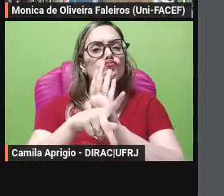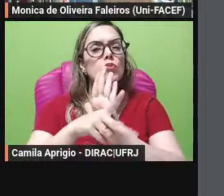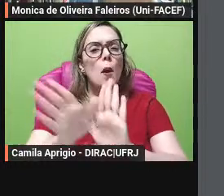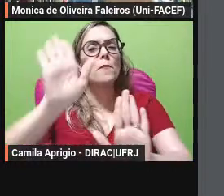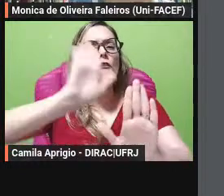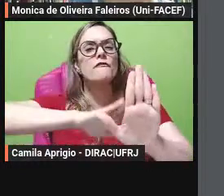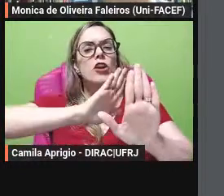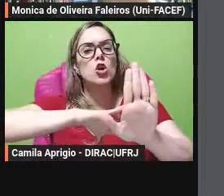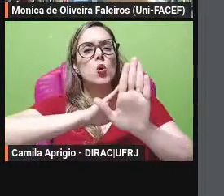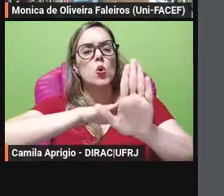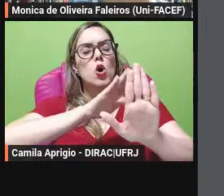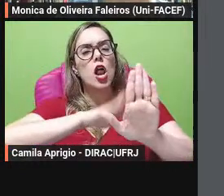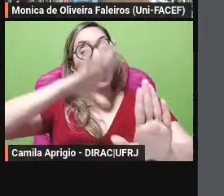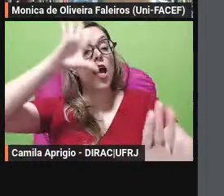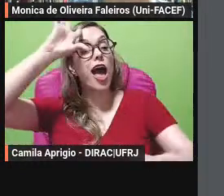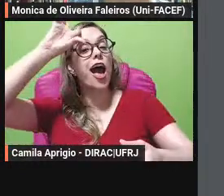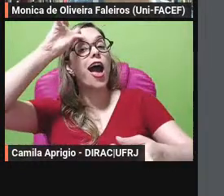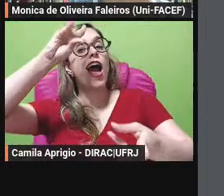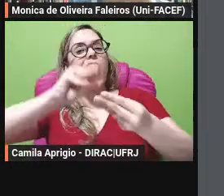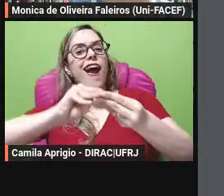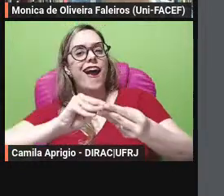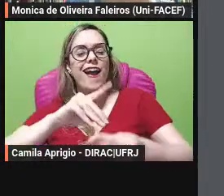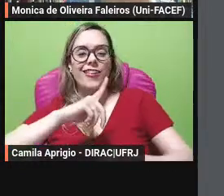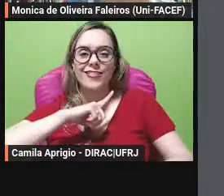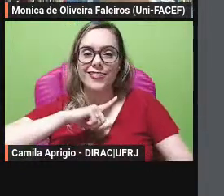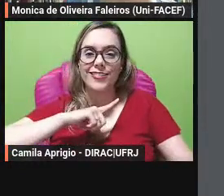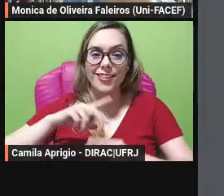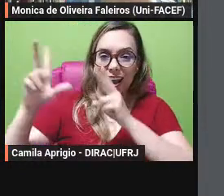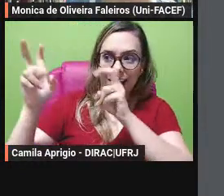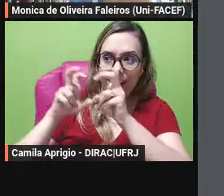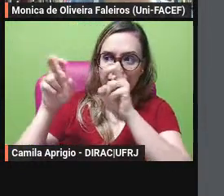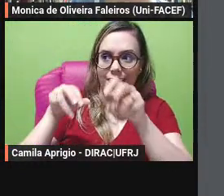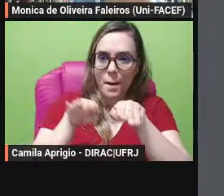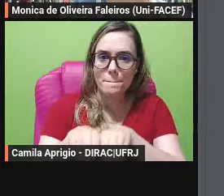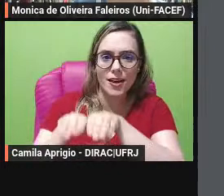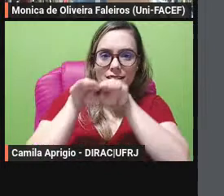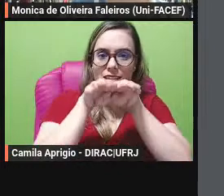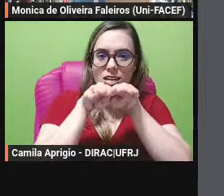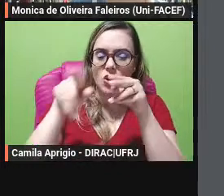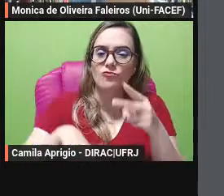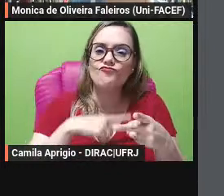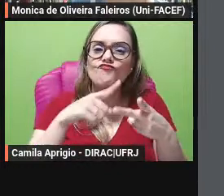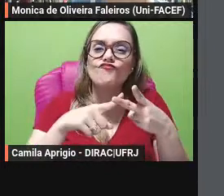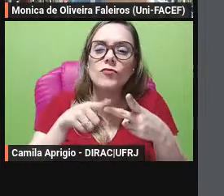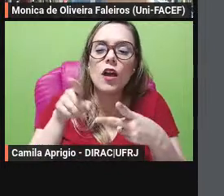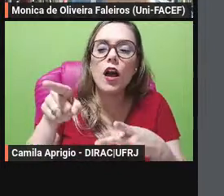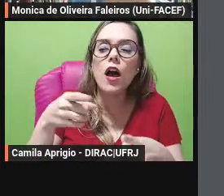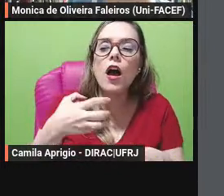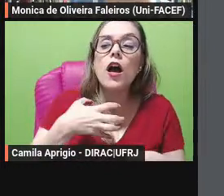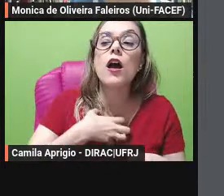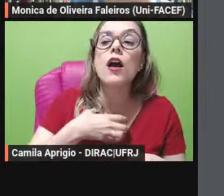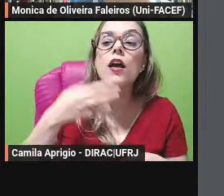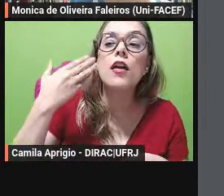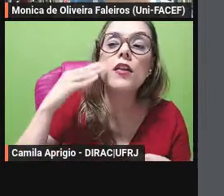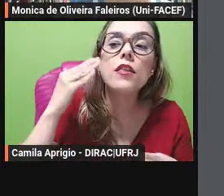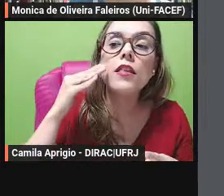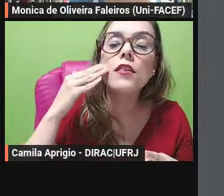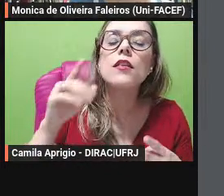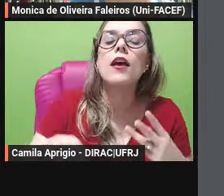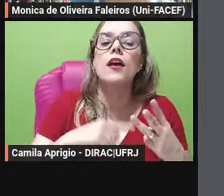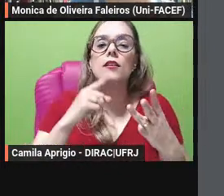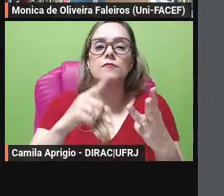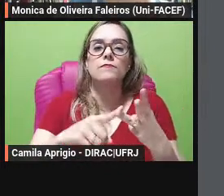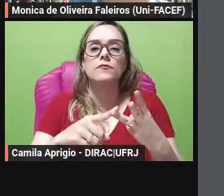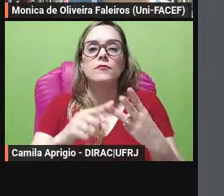realidade revendo clichês repensando sentidos desmascarando as crenças e sobretudo